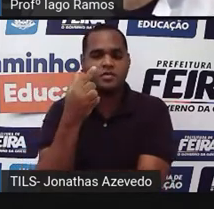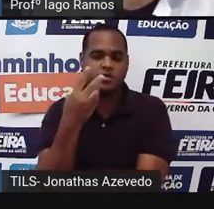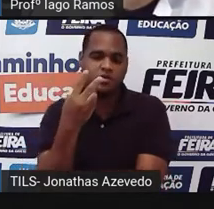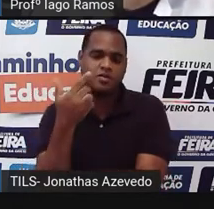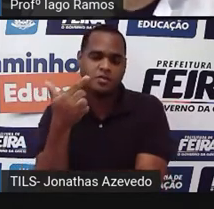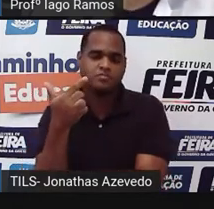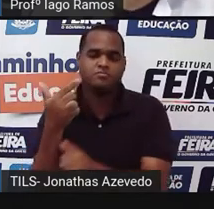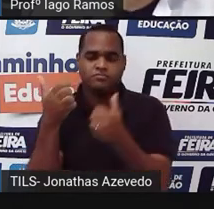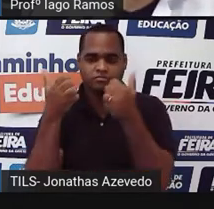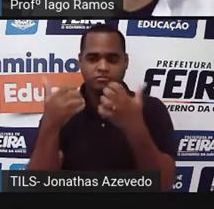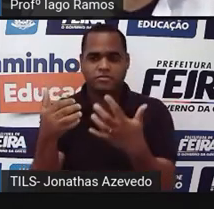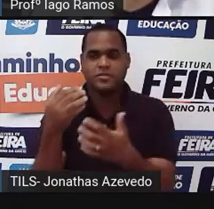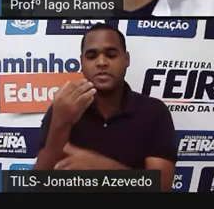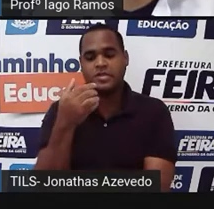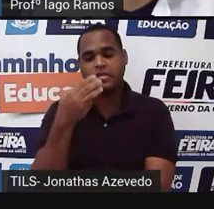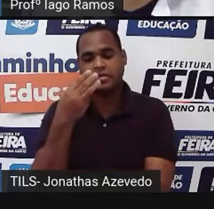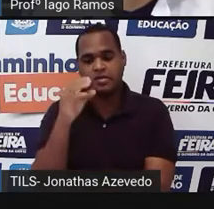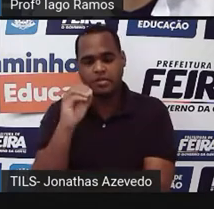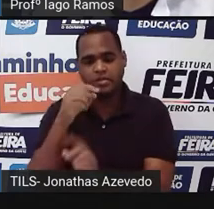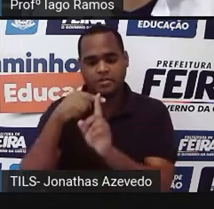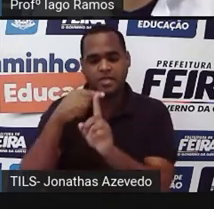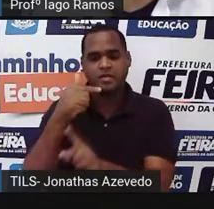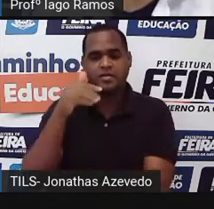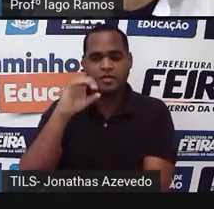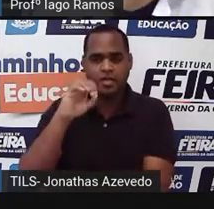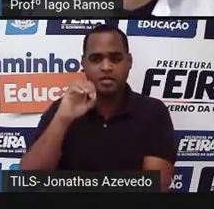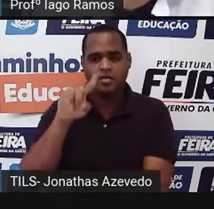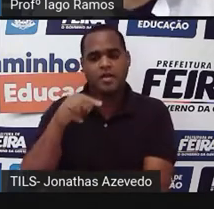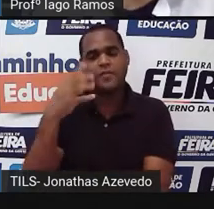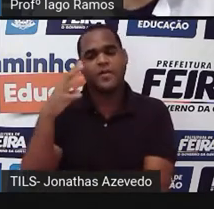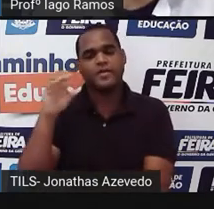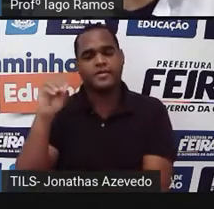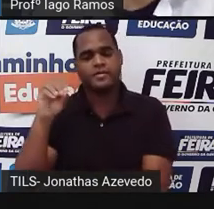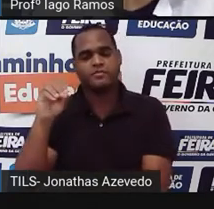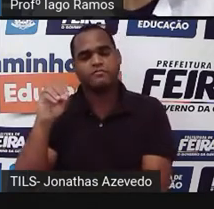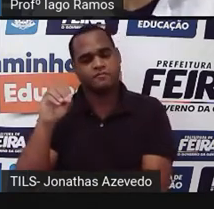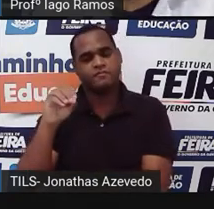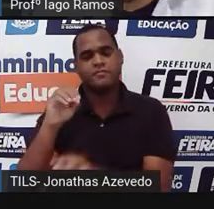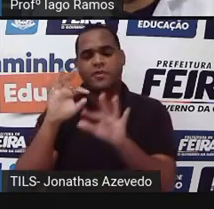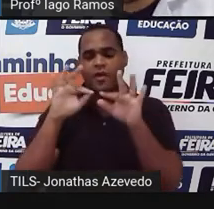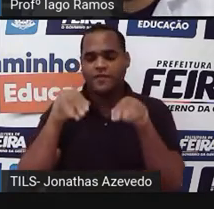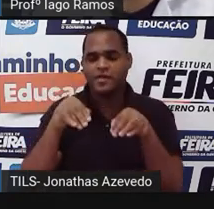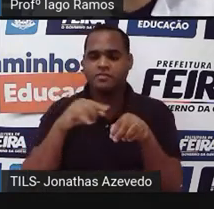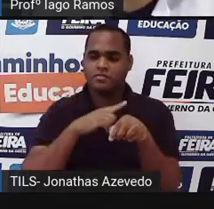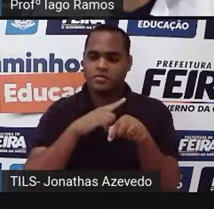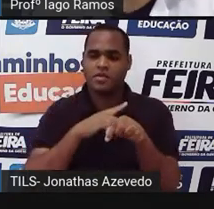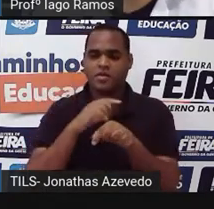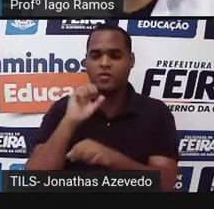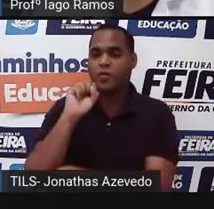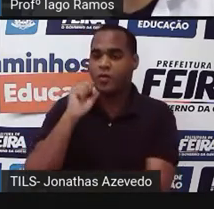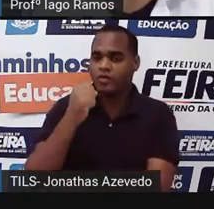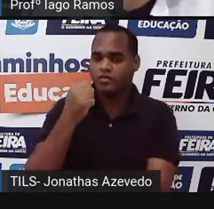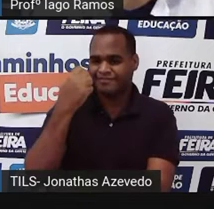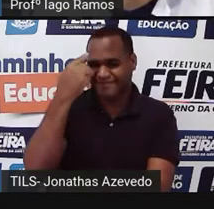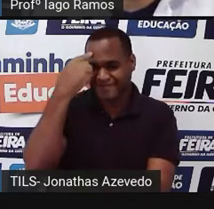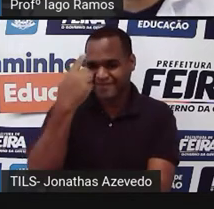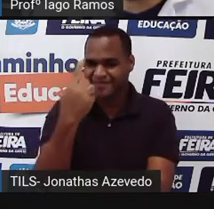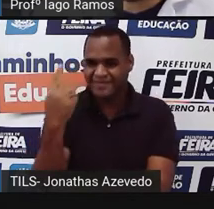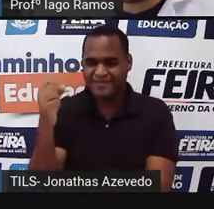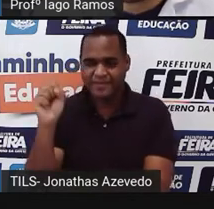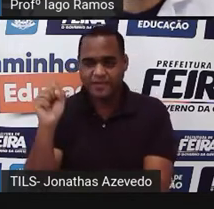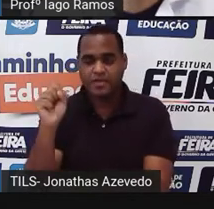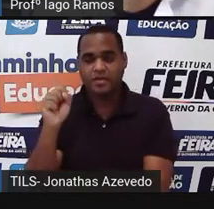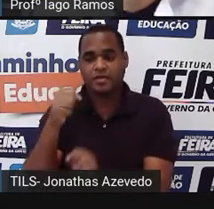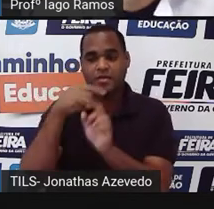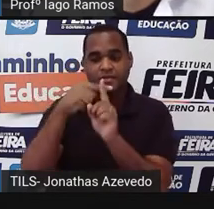Tá? Então, 30 mais 10 dá 40. E no final o 8 do 118 mais